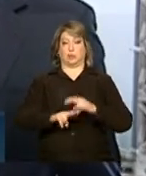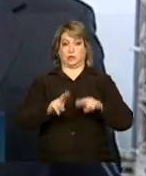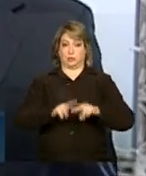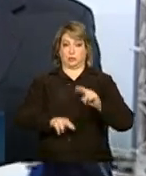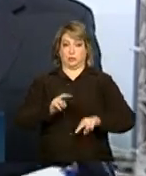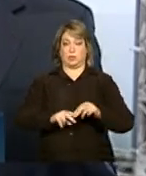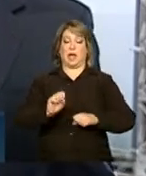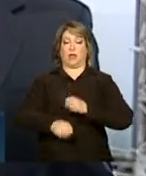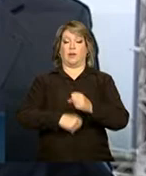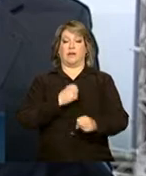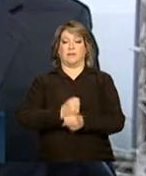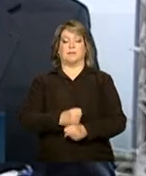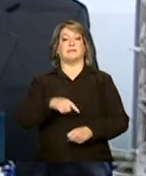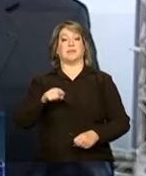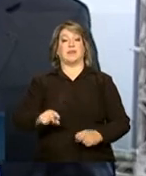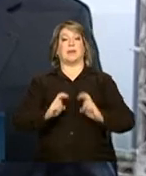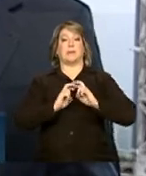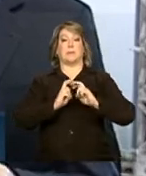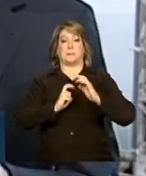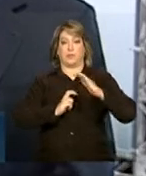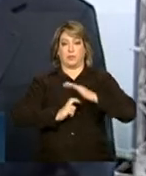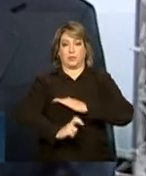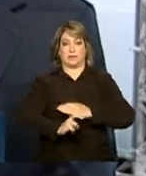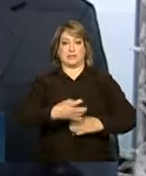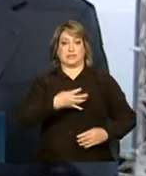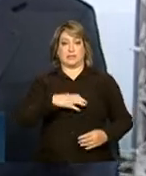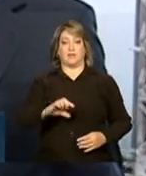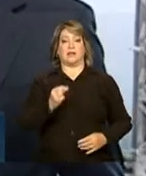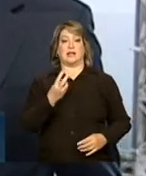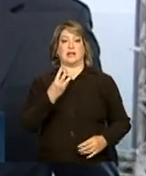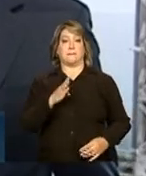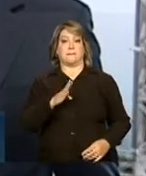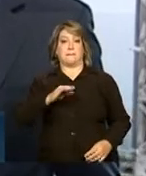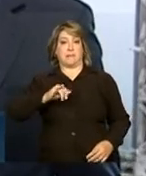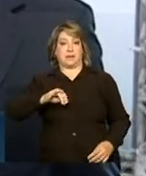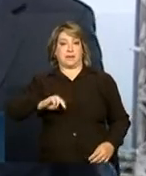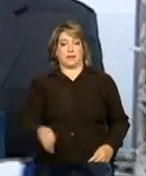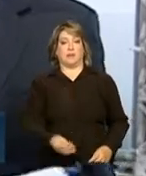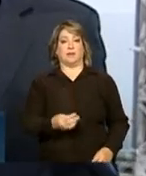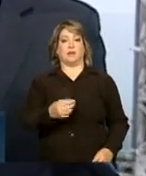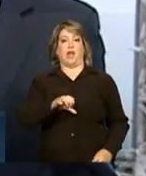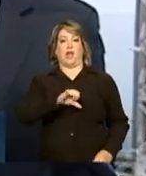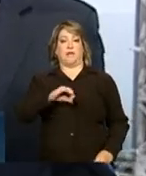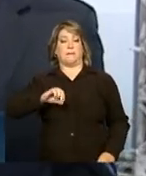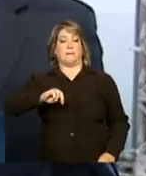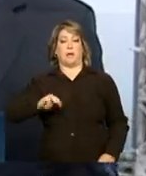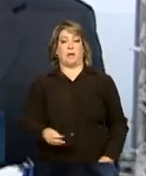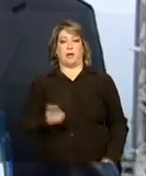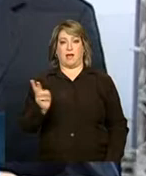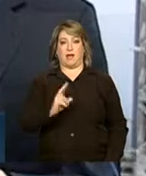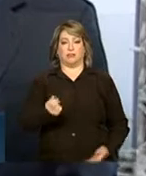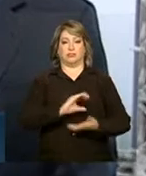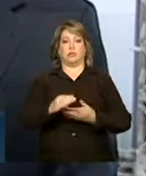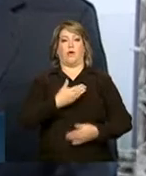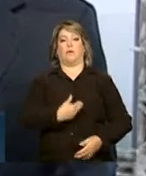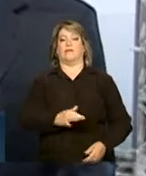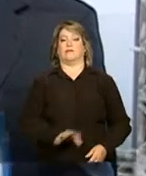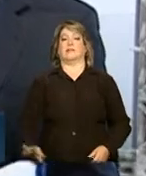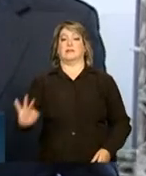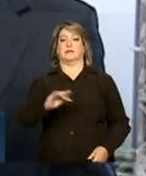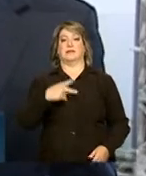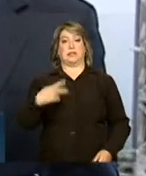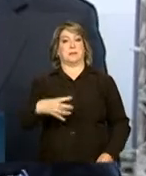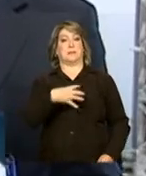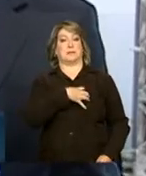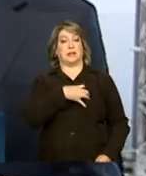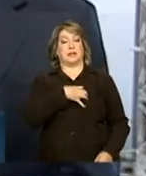que vem. O metrô de Salvador vai receber 3 bilhões e 900 milhões de reais em investimentos do governo federal, do estado